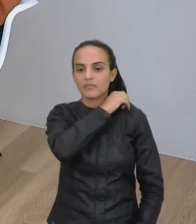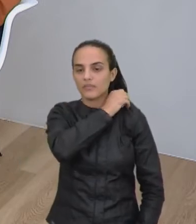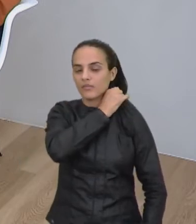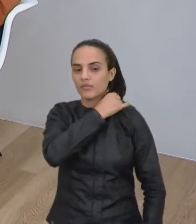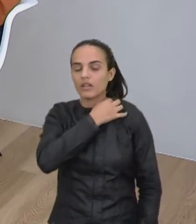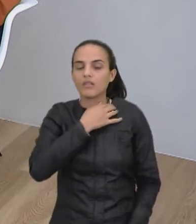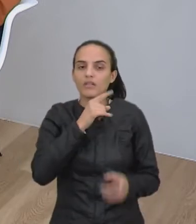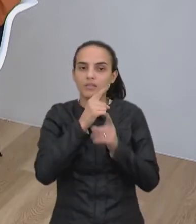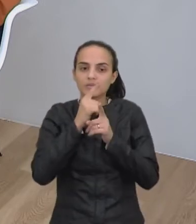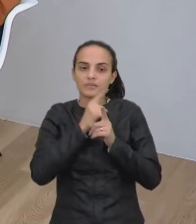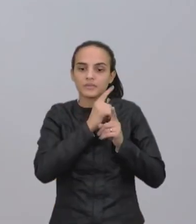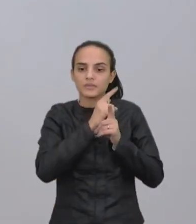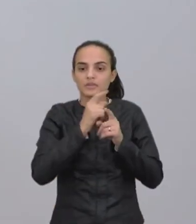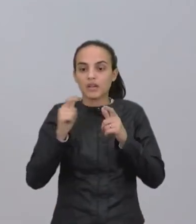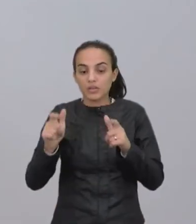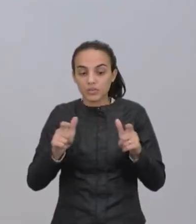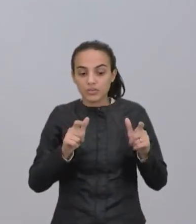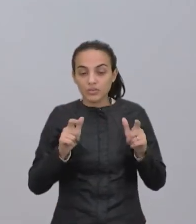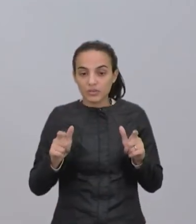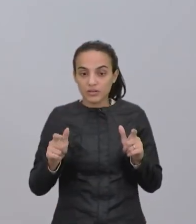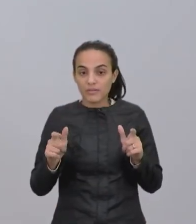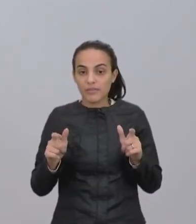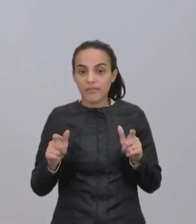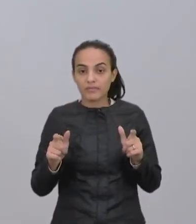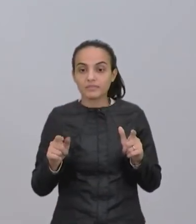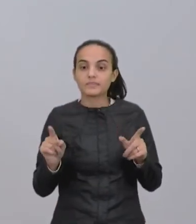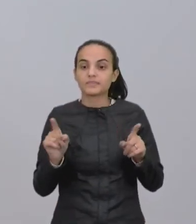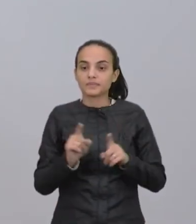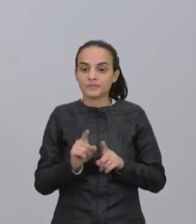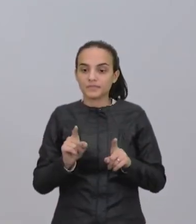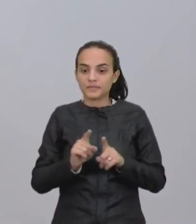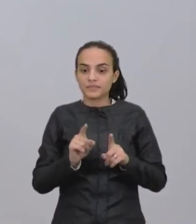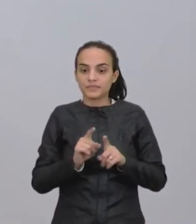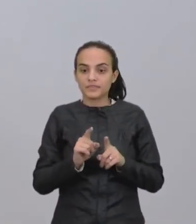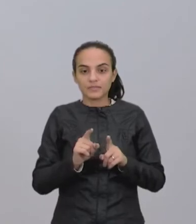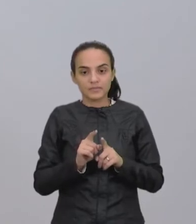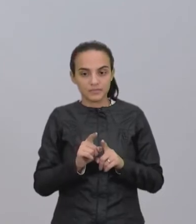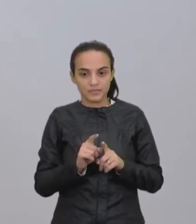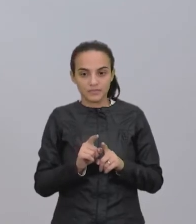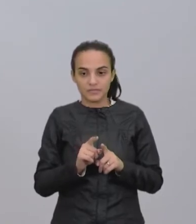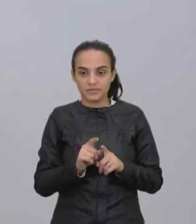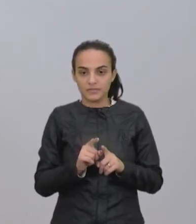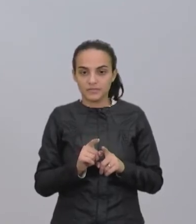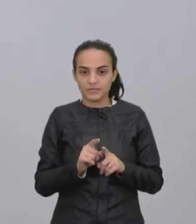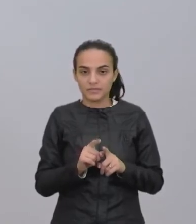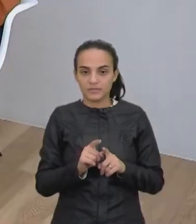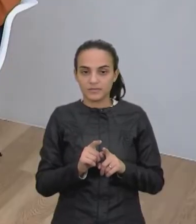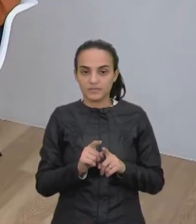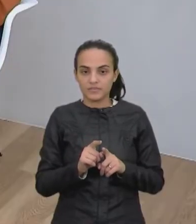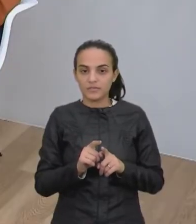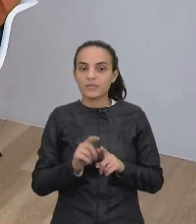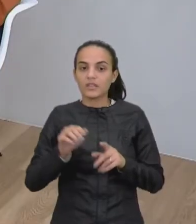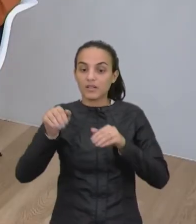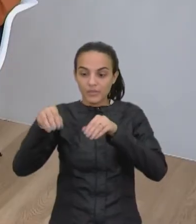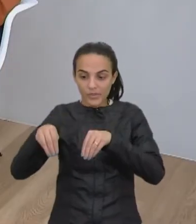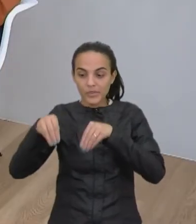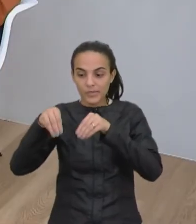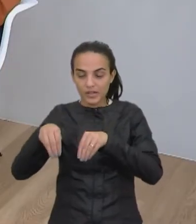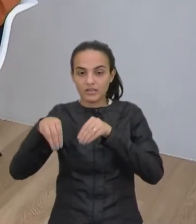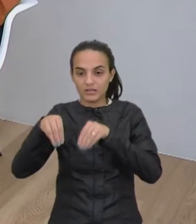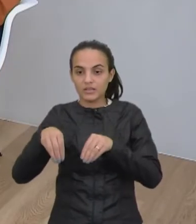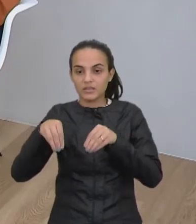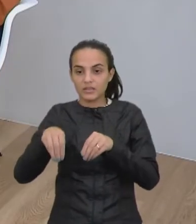no ambiente e também a questão dos... Microplásticos? Além dos